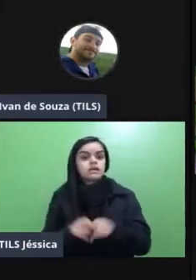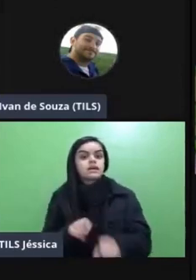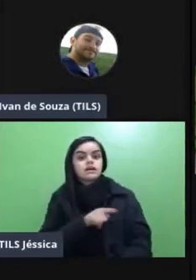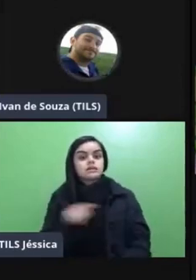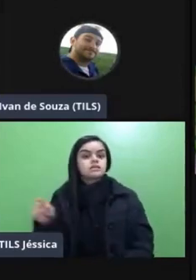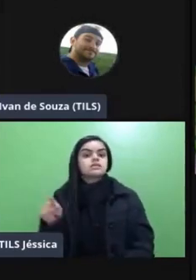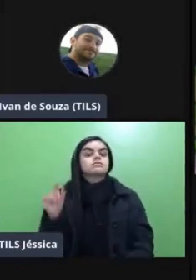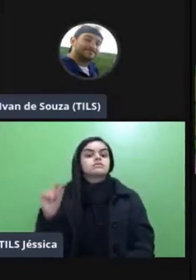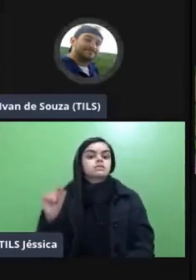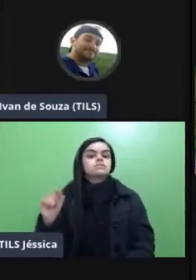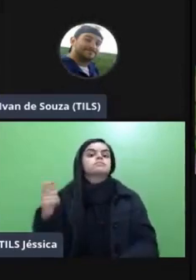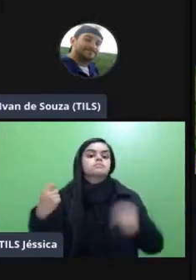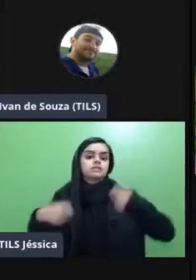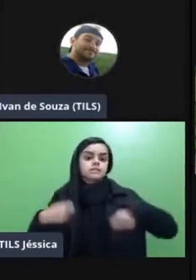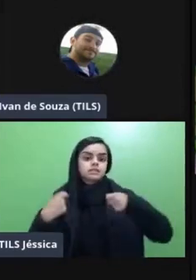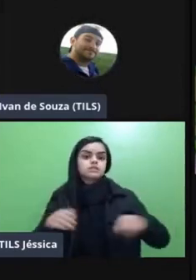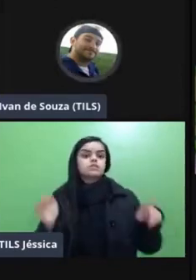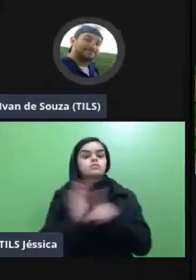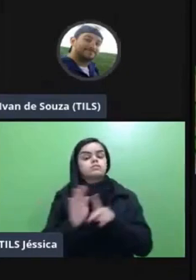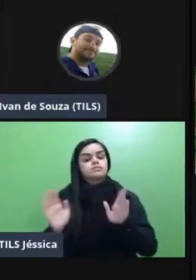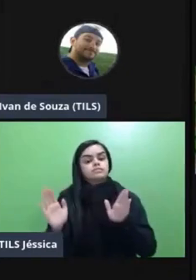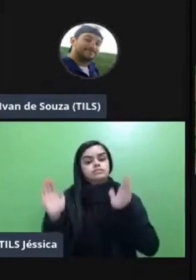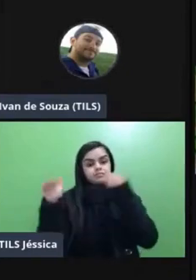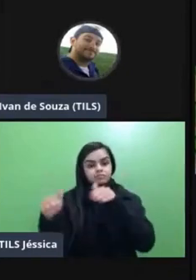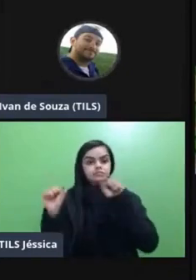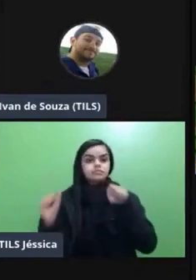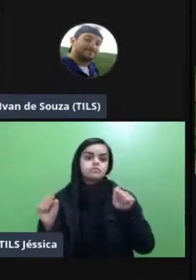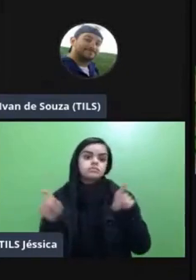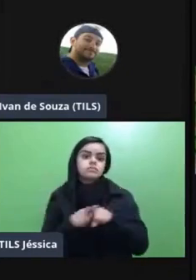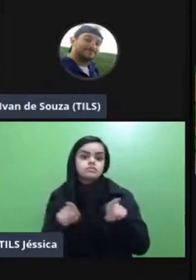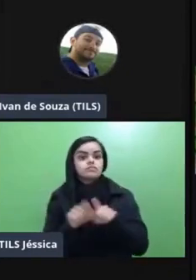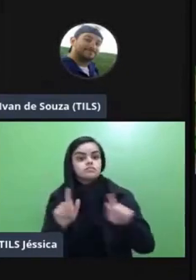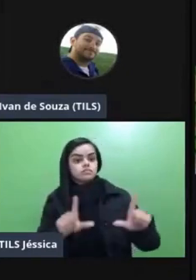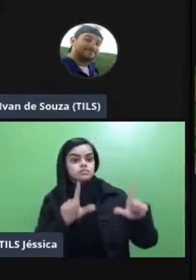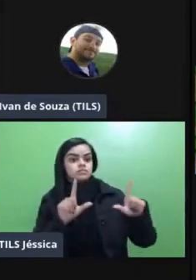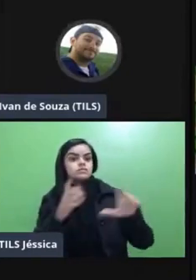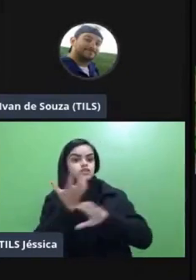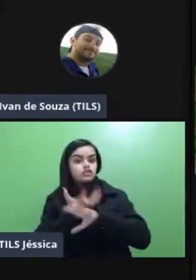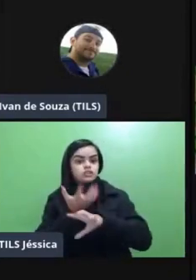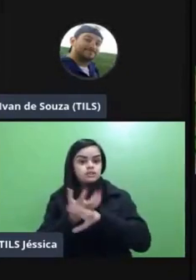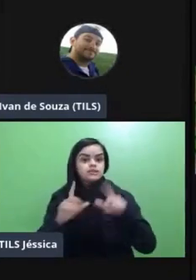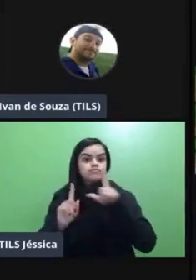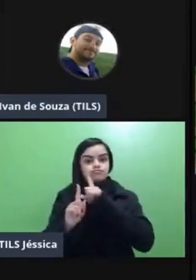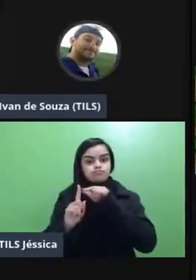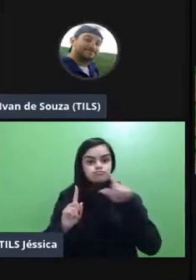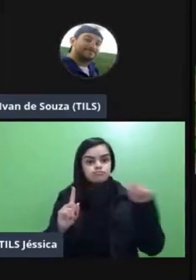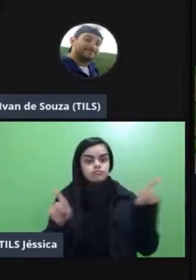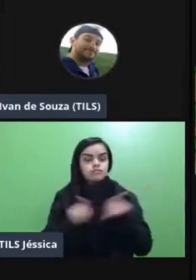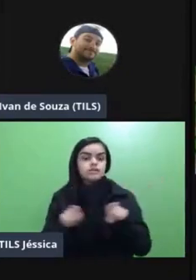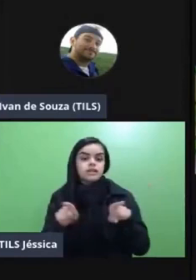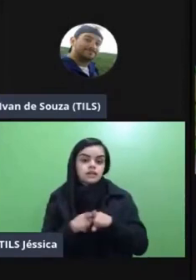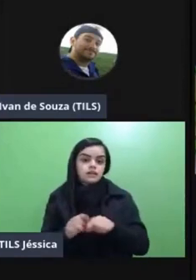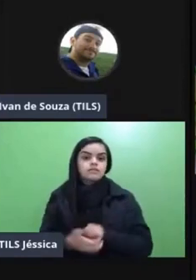a mediação do professor elas precisam ser autodirigidas e podem até ter o monitor da disciplina né o nosso monitor digital é apoiando